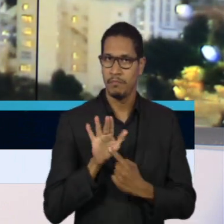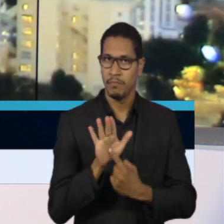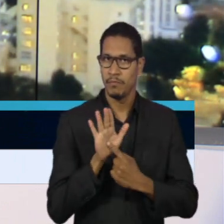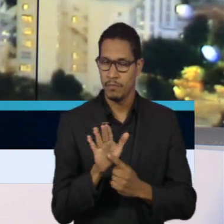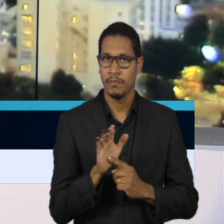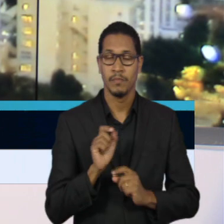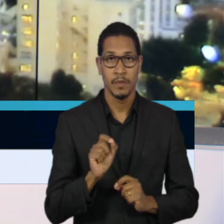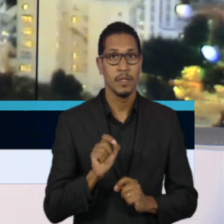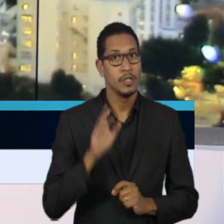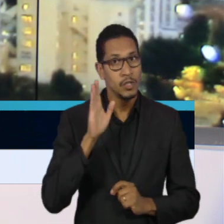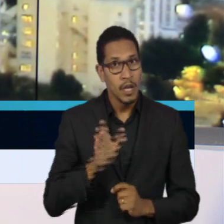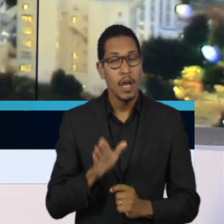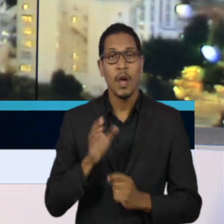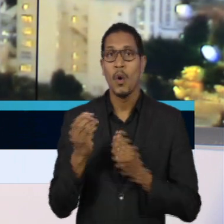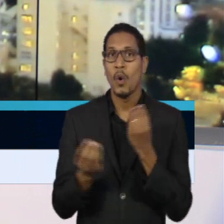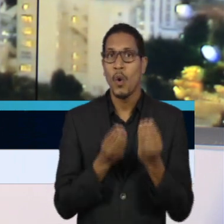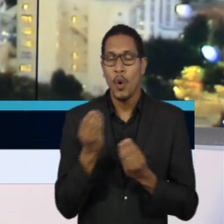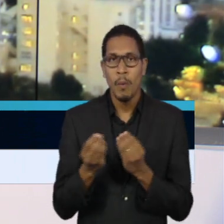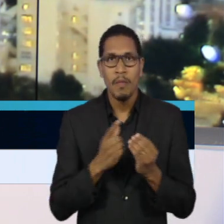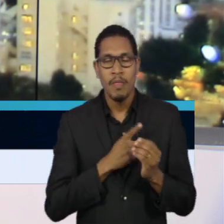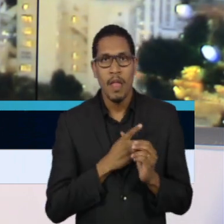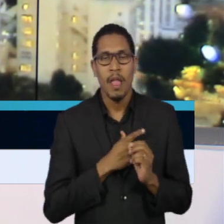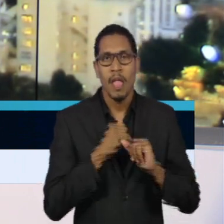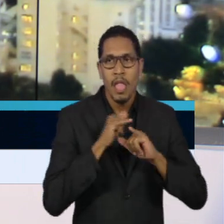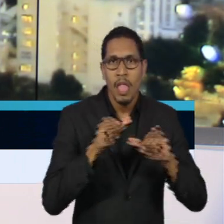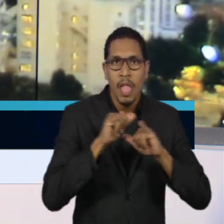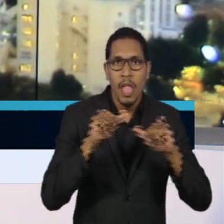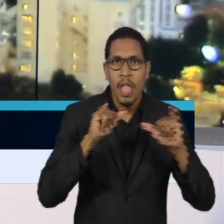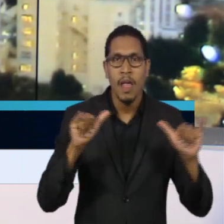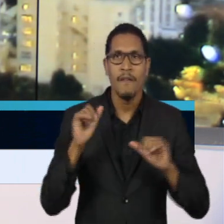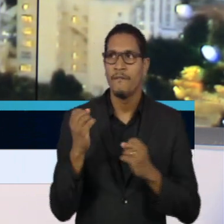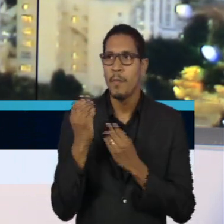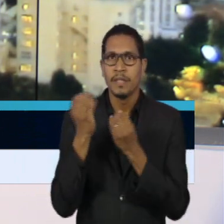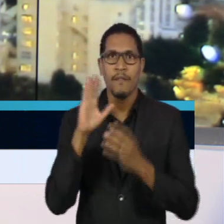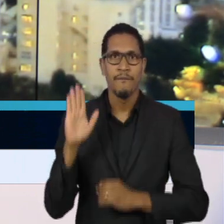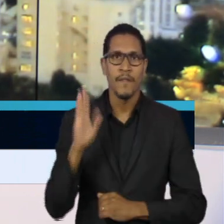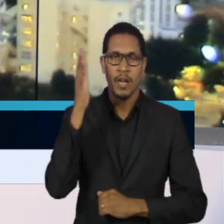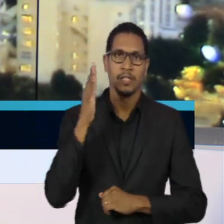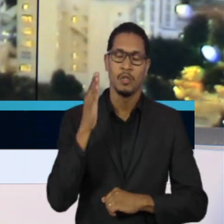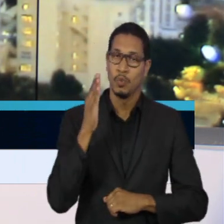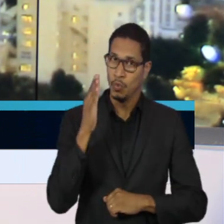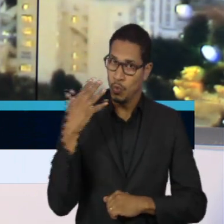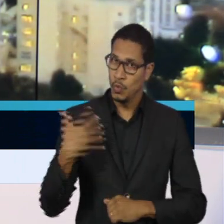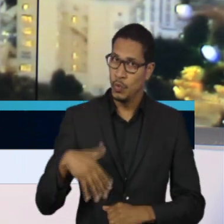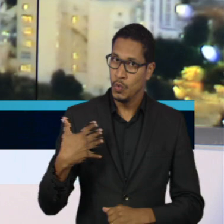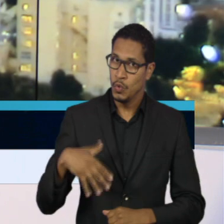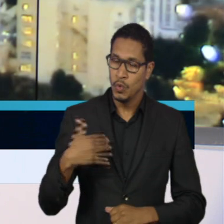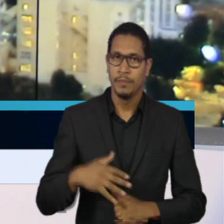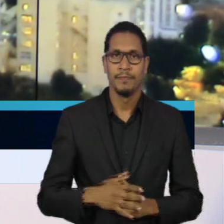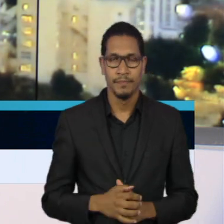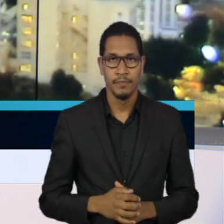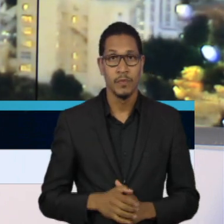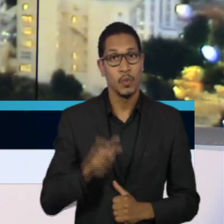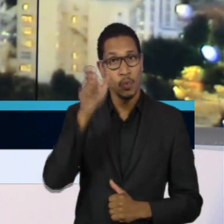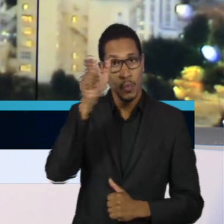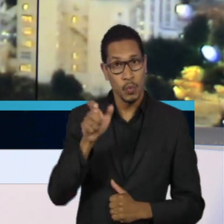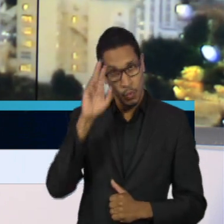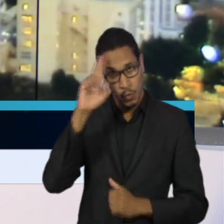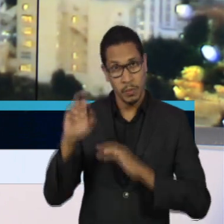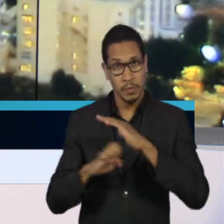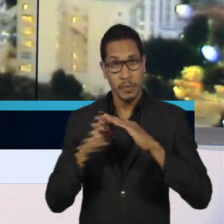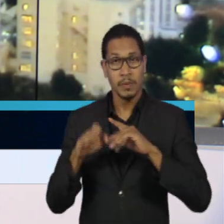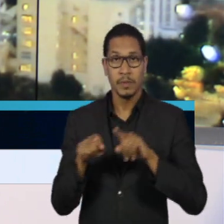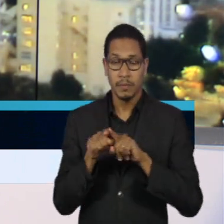como um dos maiores disseminadores de notícias falsas do país. Durante o depoimento, empresário admitiu ter financiado a